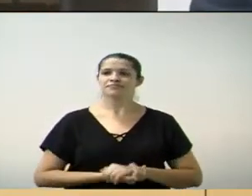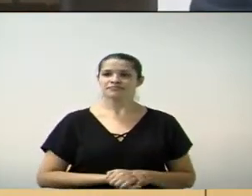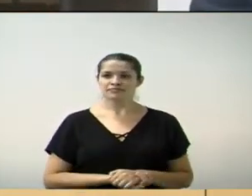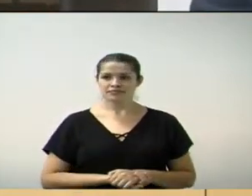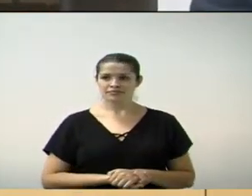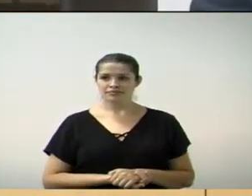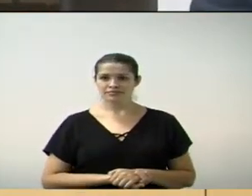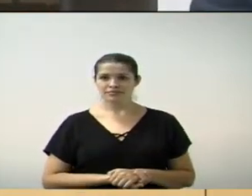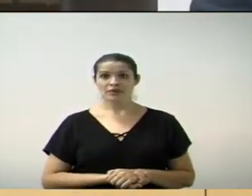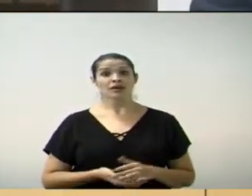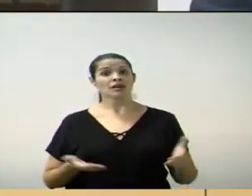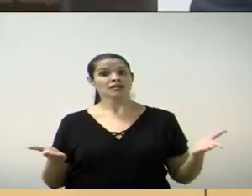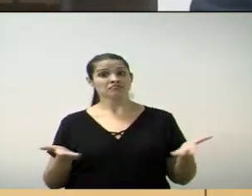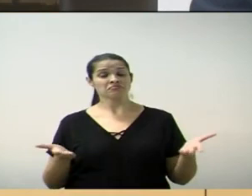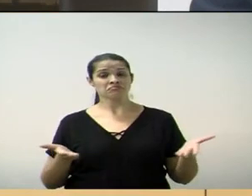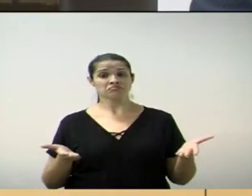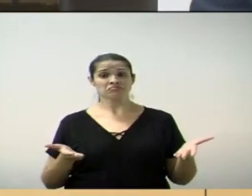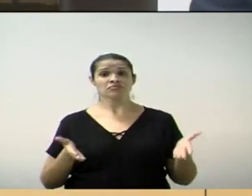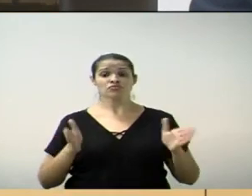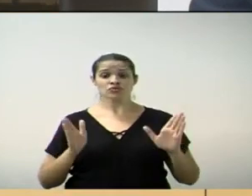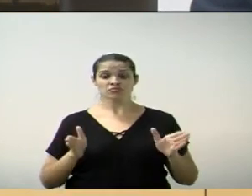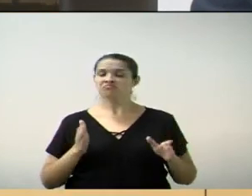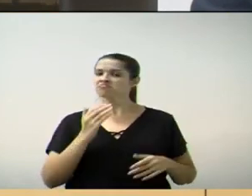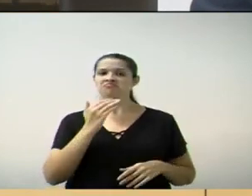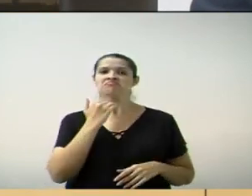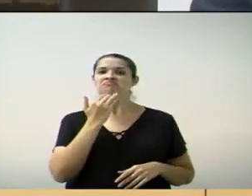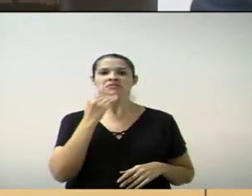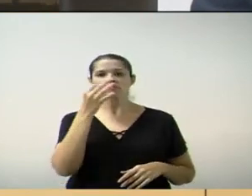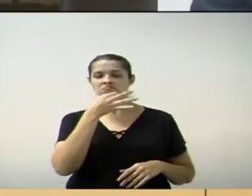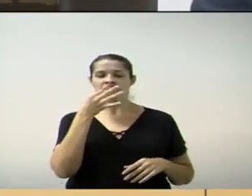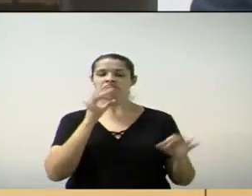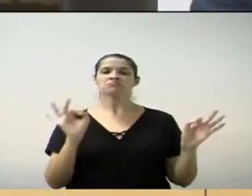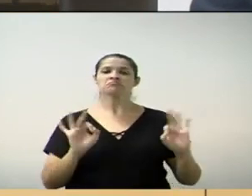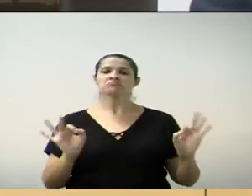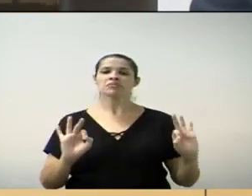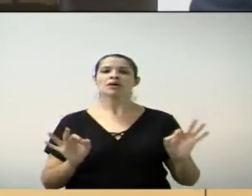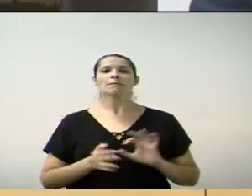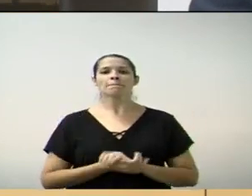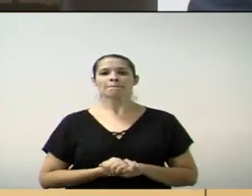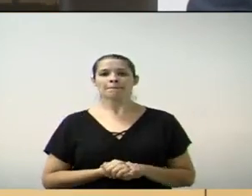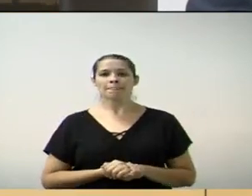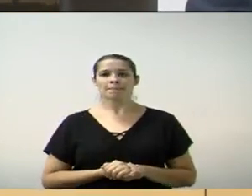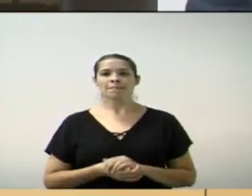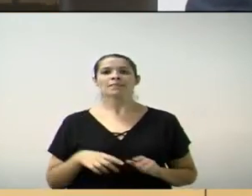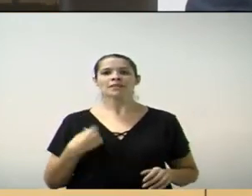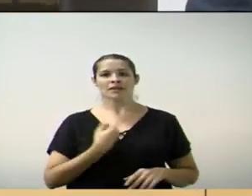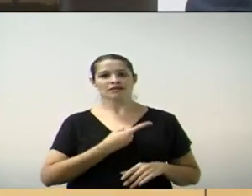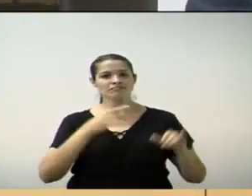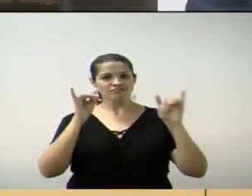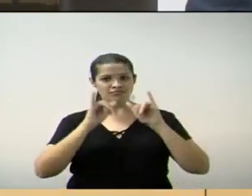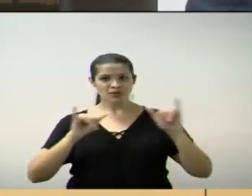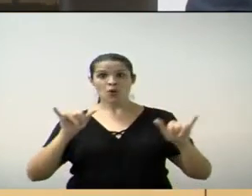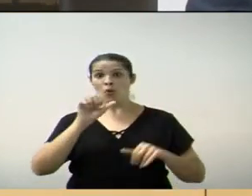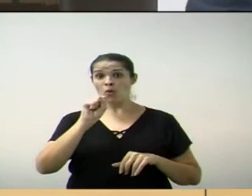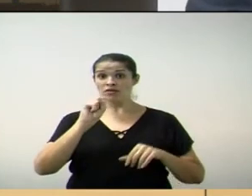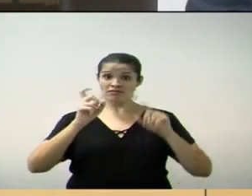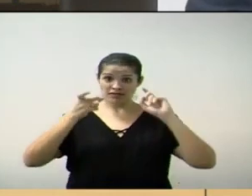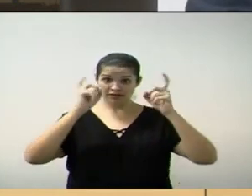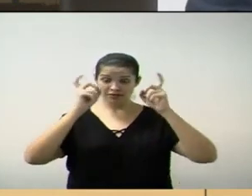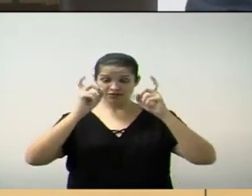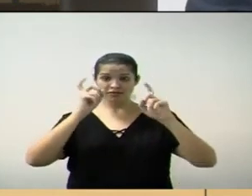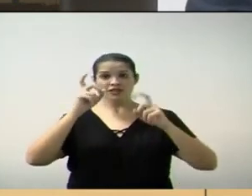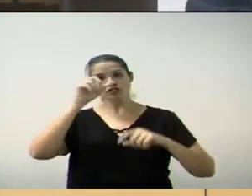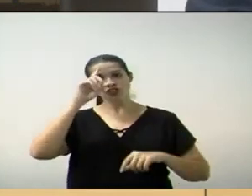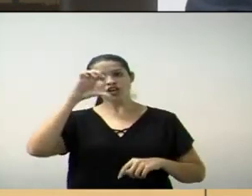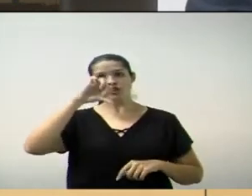Nada mais havendo a ser tratado e ninguém querendo fazer o uso da palavra, comunico a realização da oitava sessão ordinária no